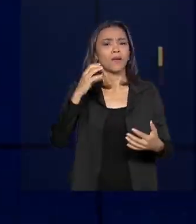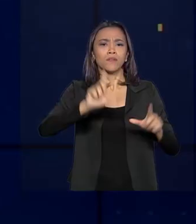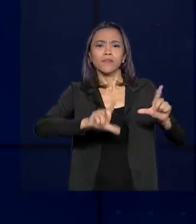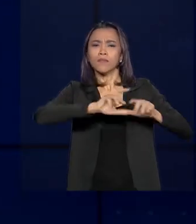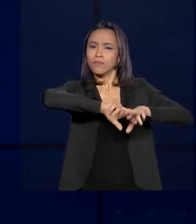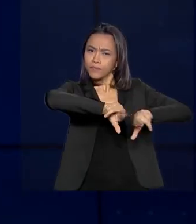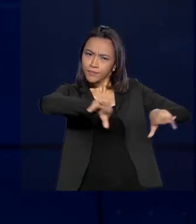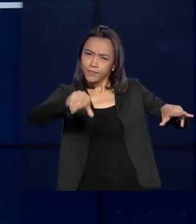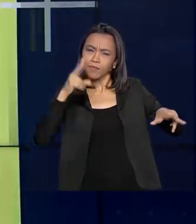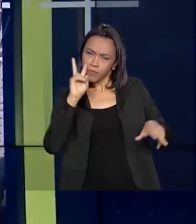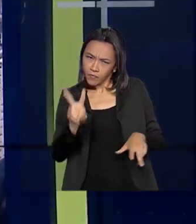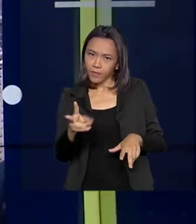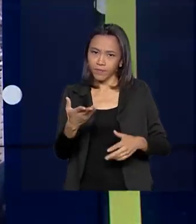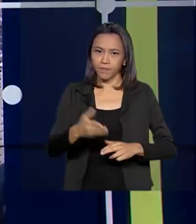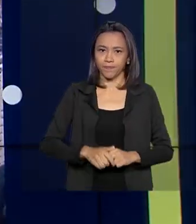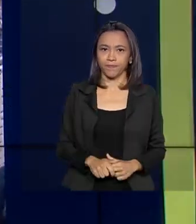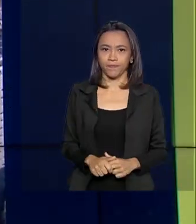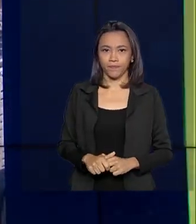Vamos conferir um trechinho.